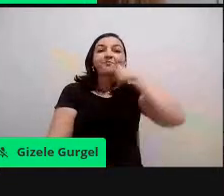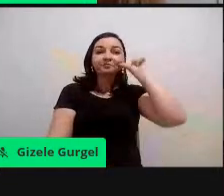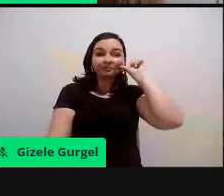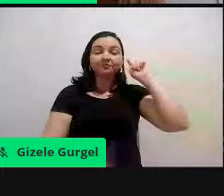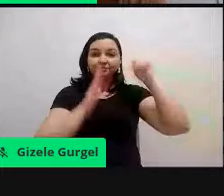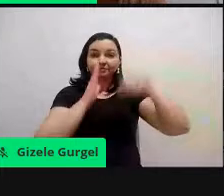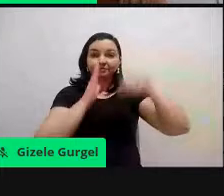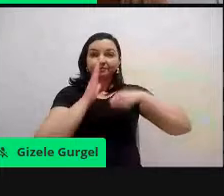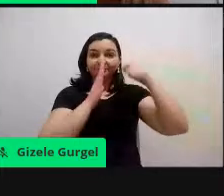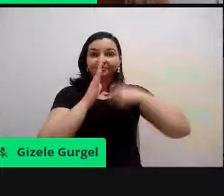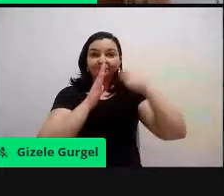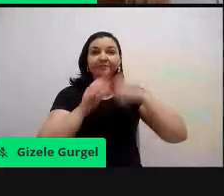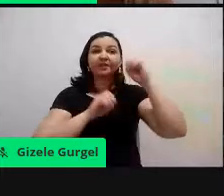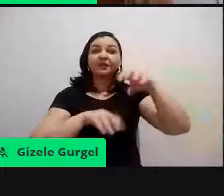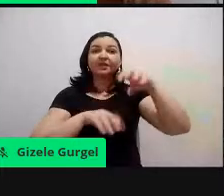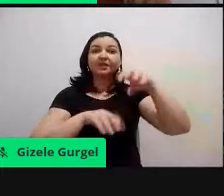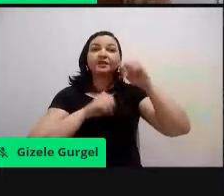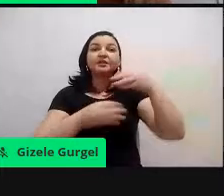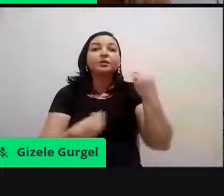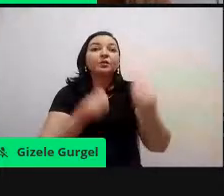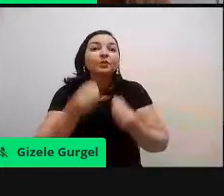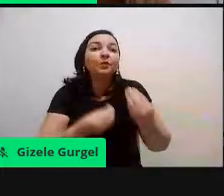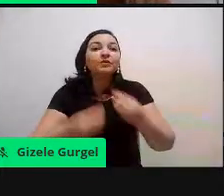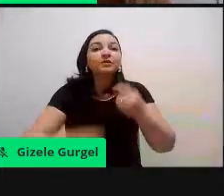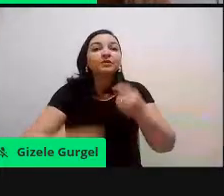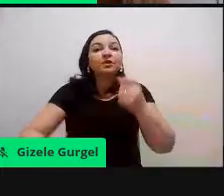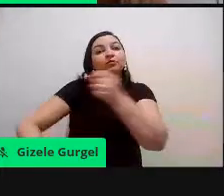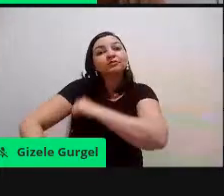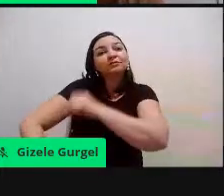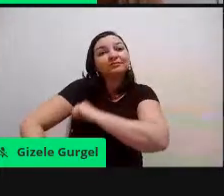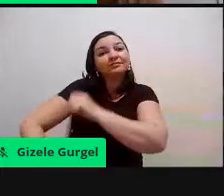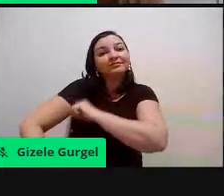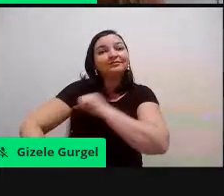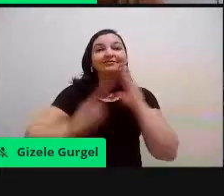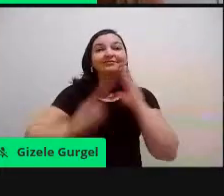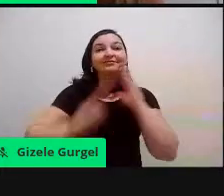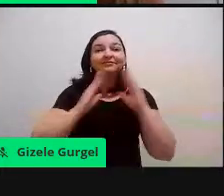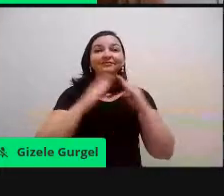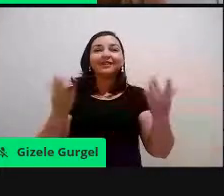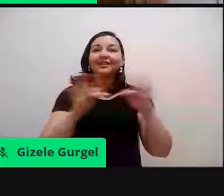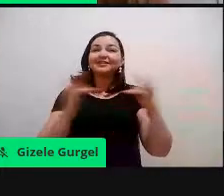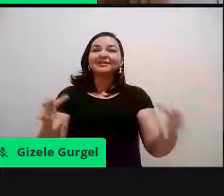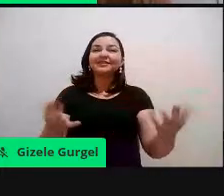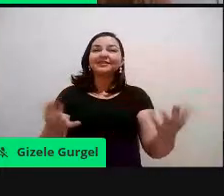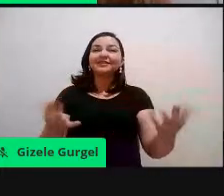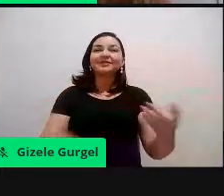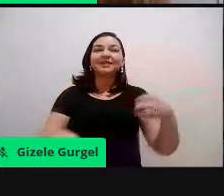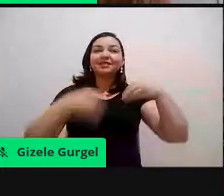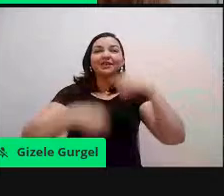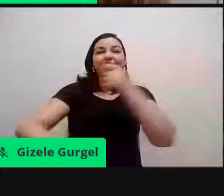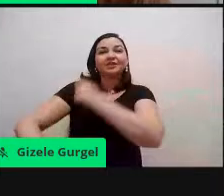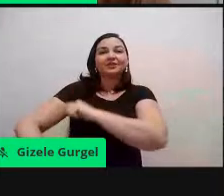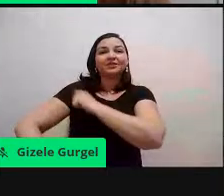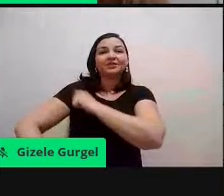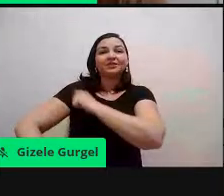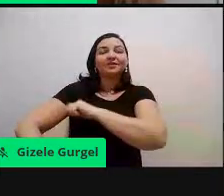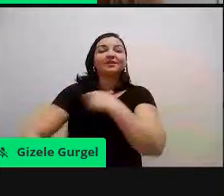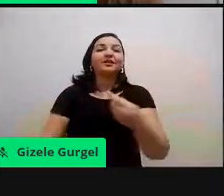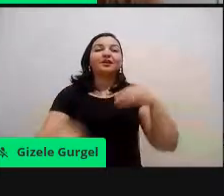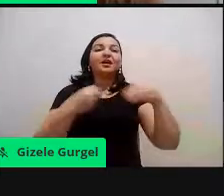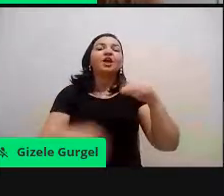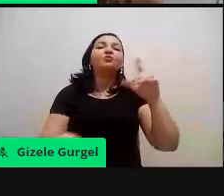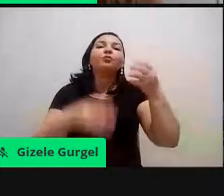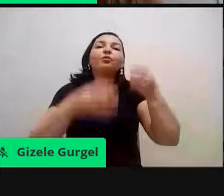vídeo ensinando como fazer o desodorante caseiro, né, um desodorante líquido, à base do leite de